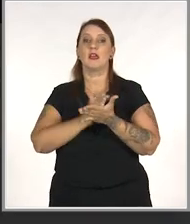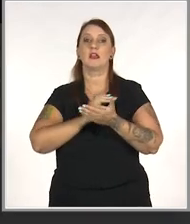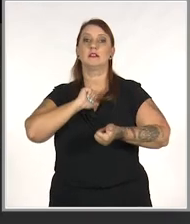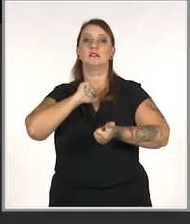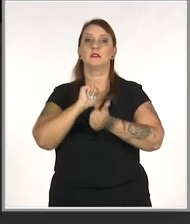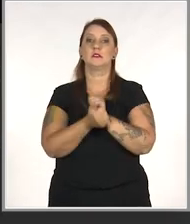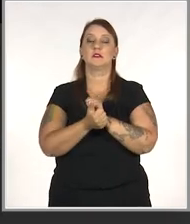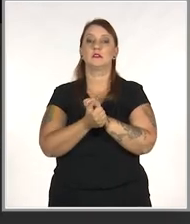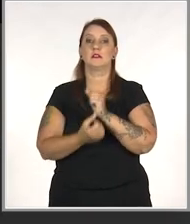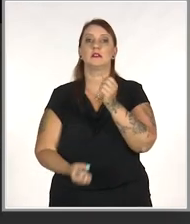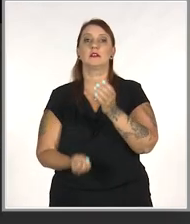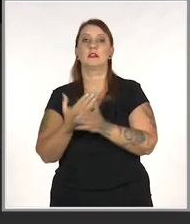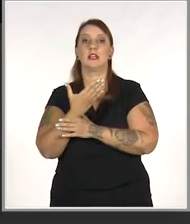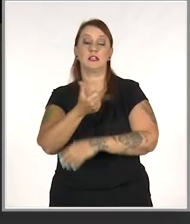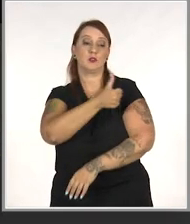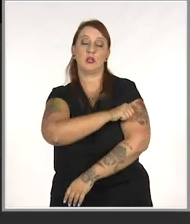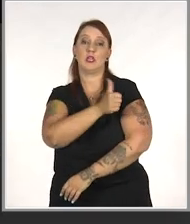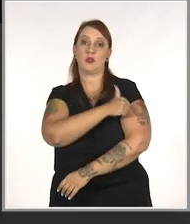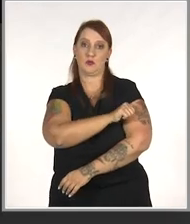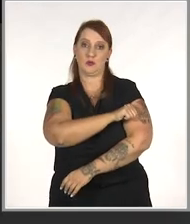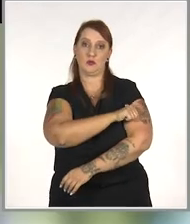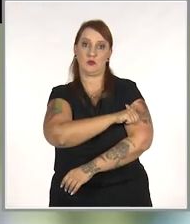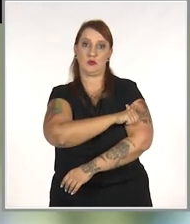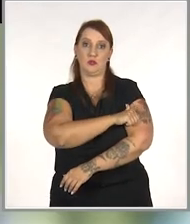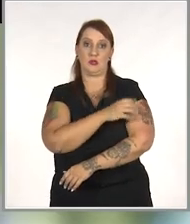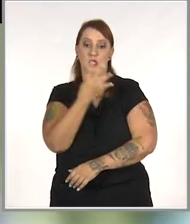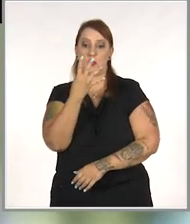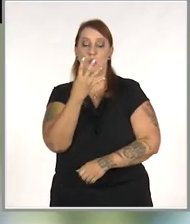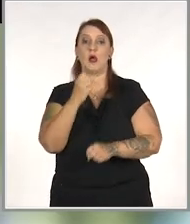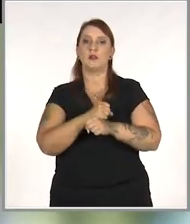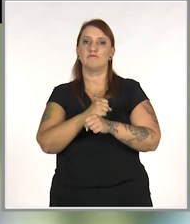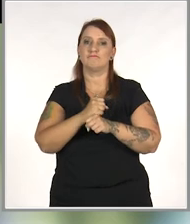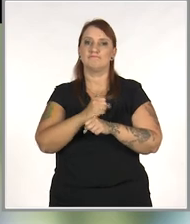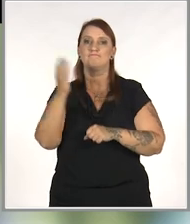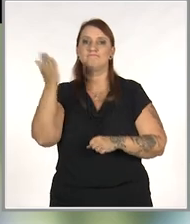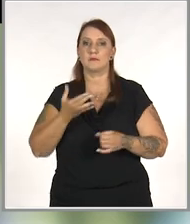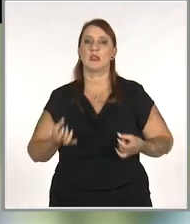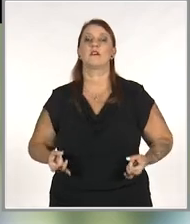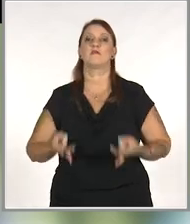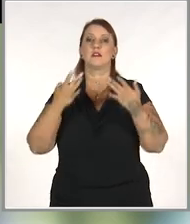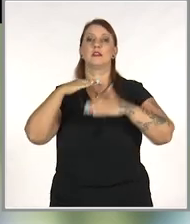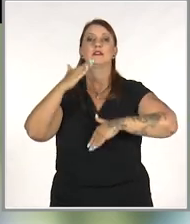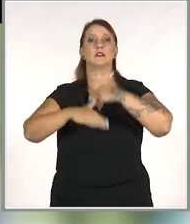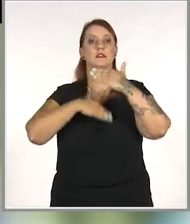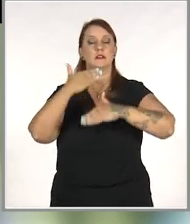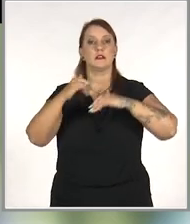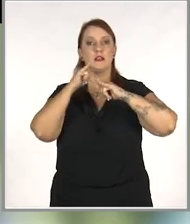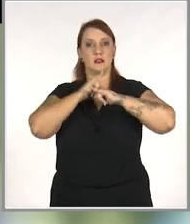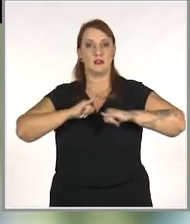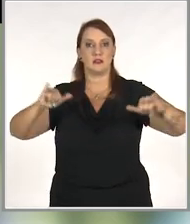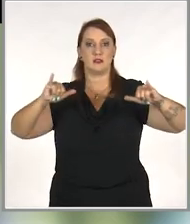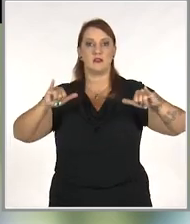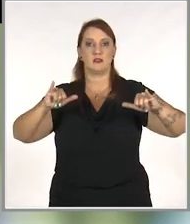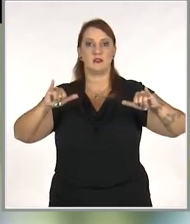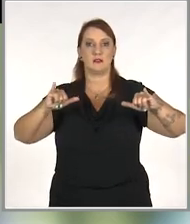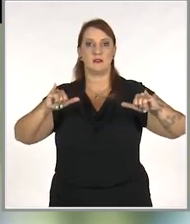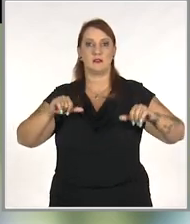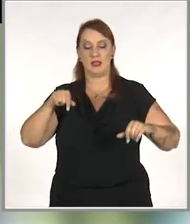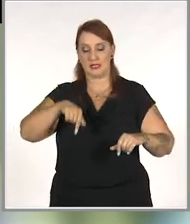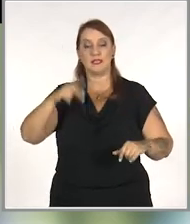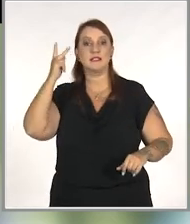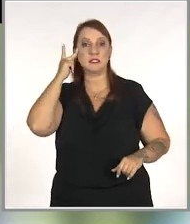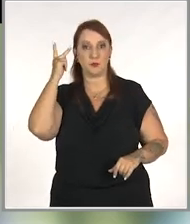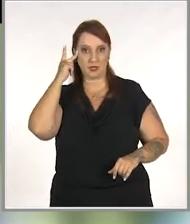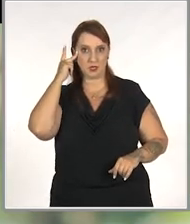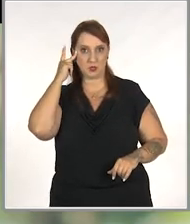revista esportiva recém-criada no Rio de Janeiro. Por quatro anos e meio, vendeu e desenvolveu os anúncios para seus clientes do